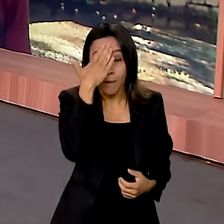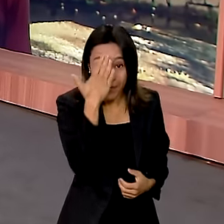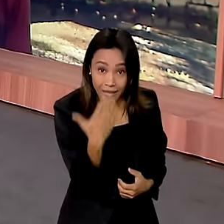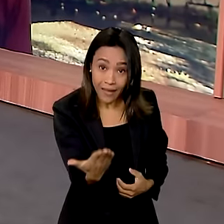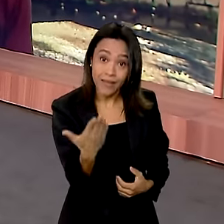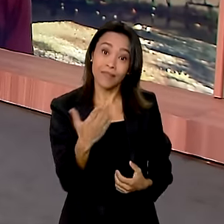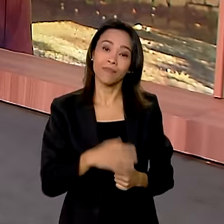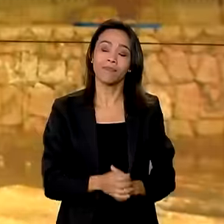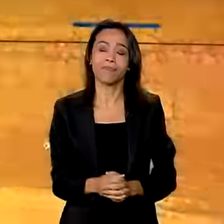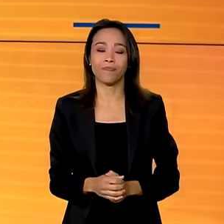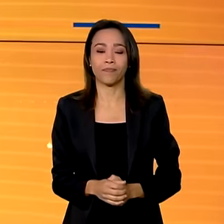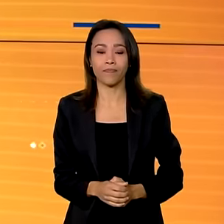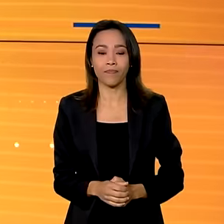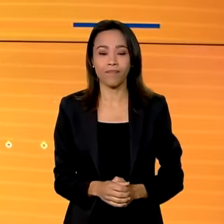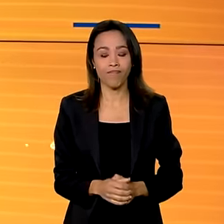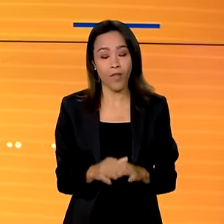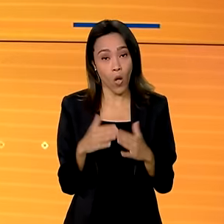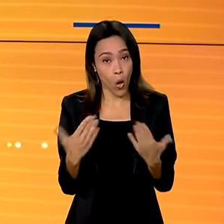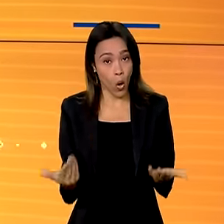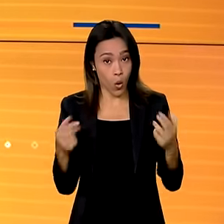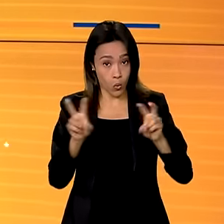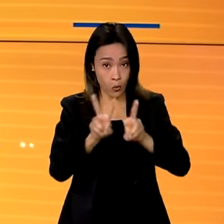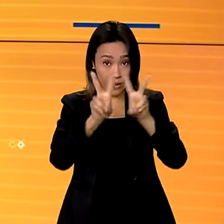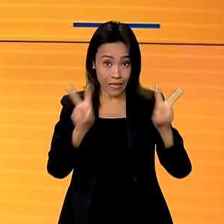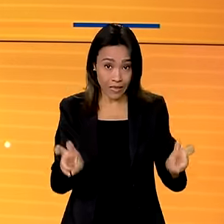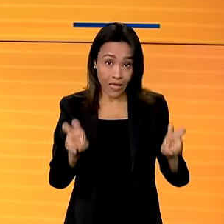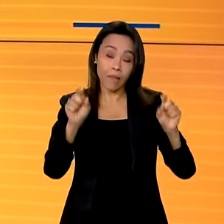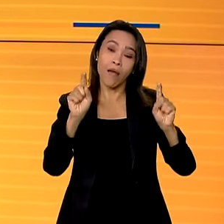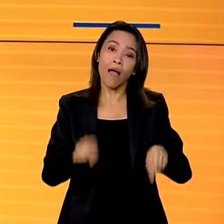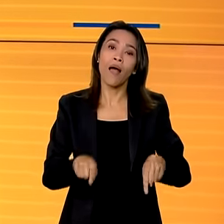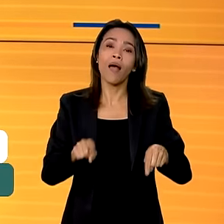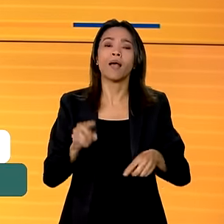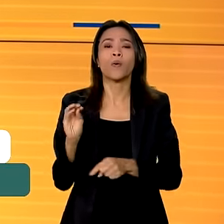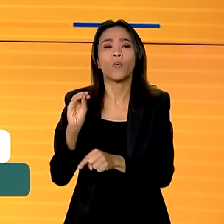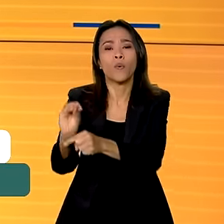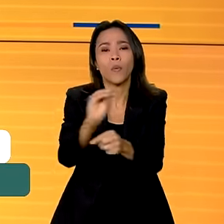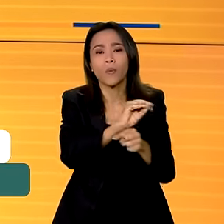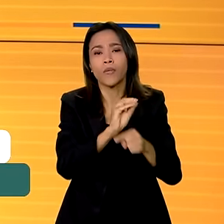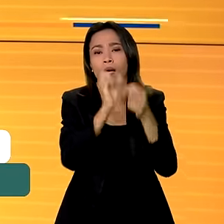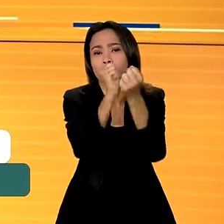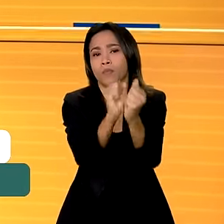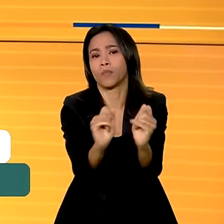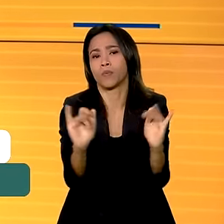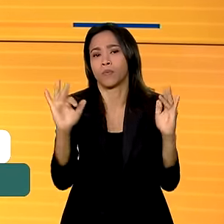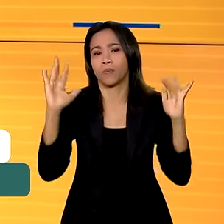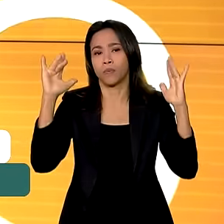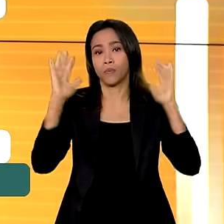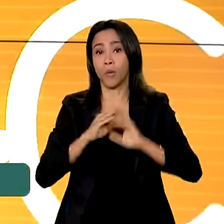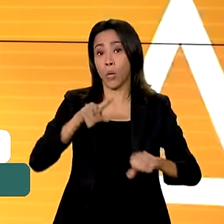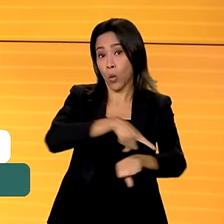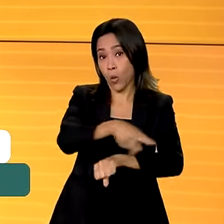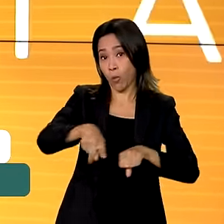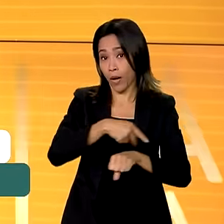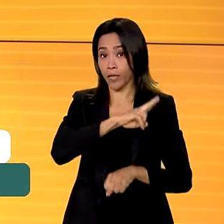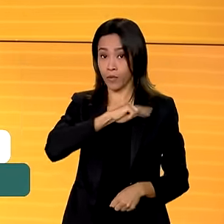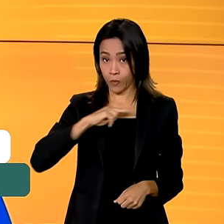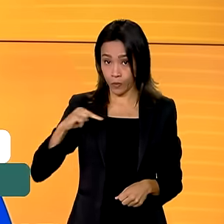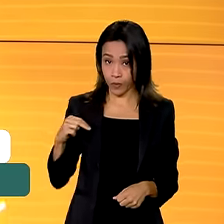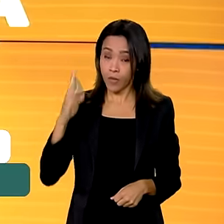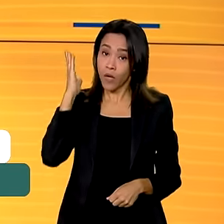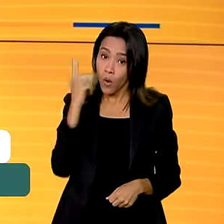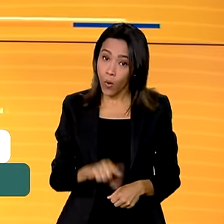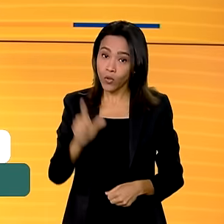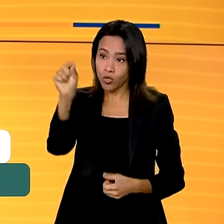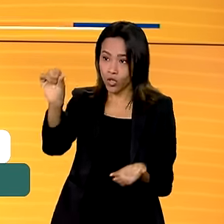Pimenta. Olha, o assunto agora é preservação ambiental. A Noruega assinou mais um repasse